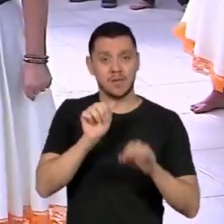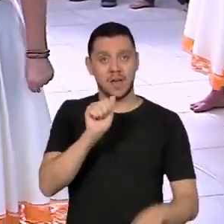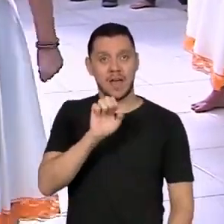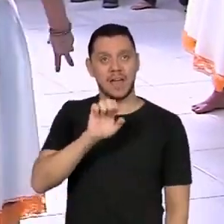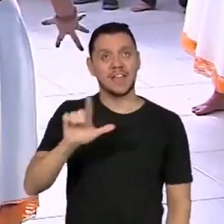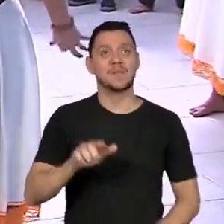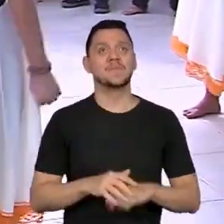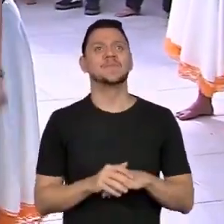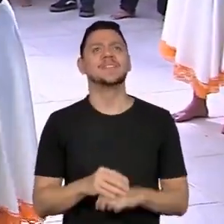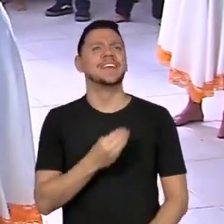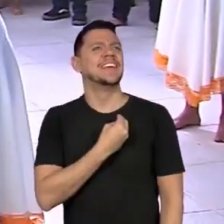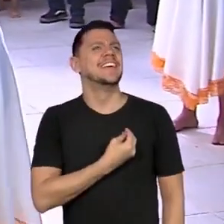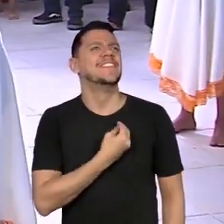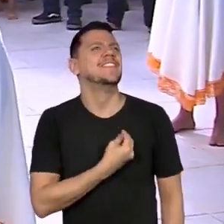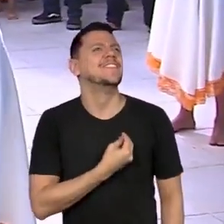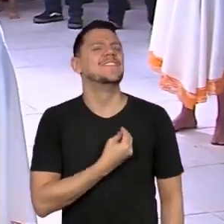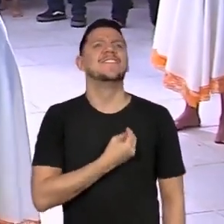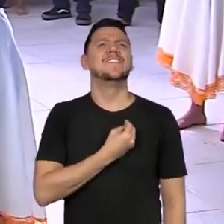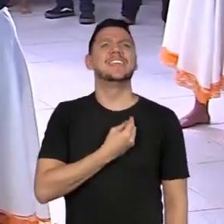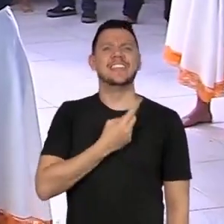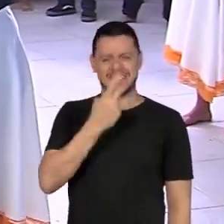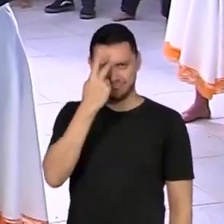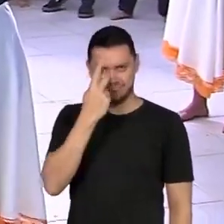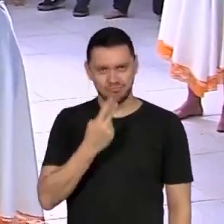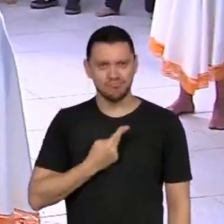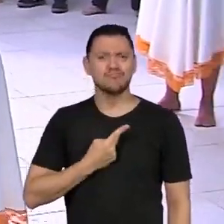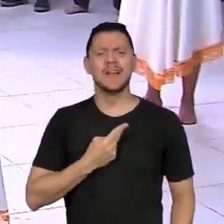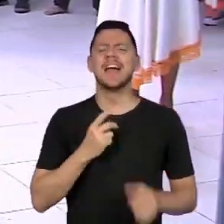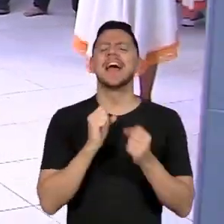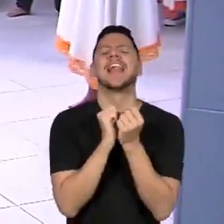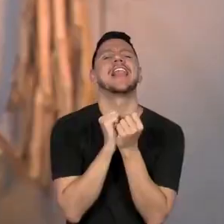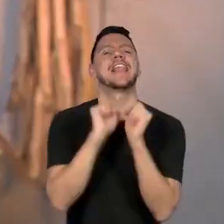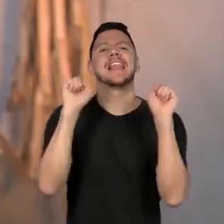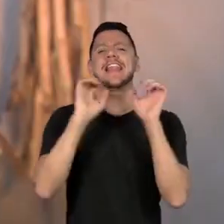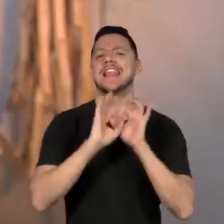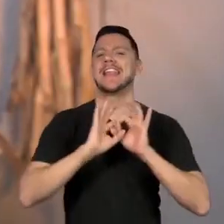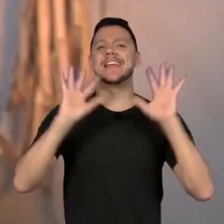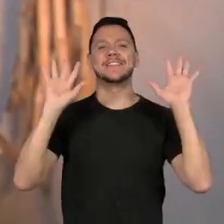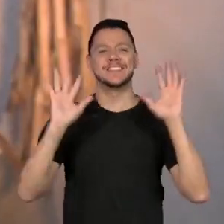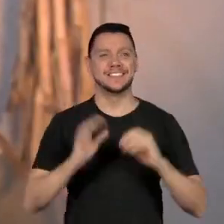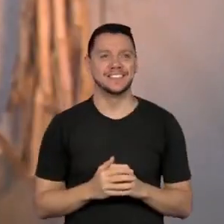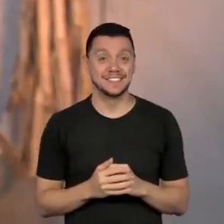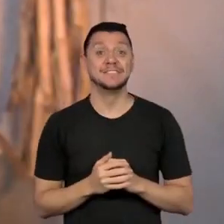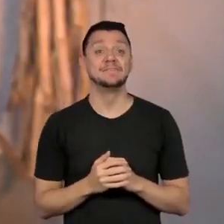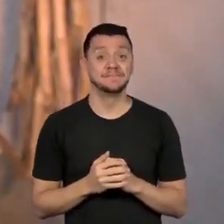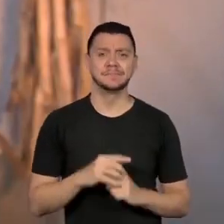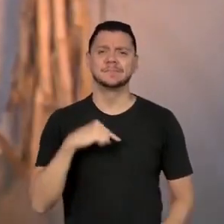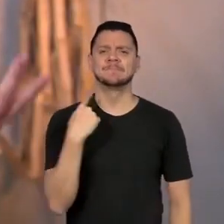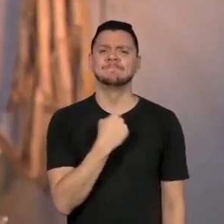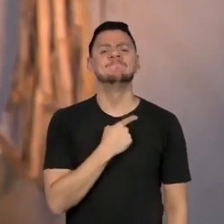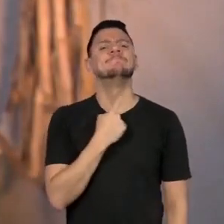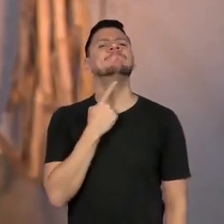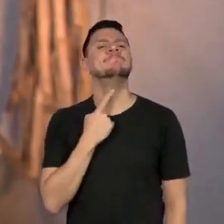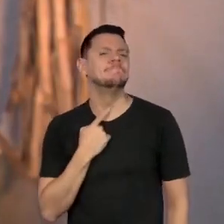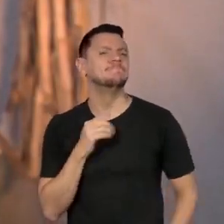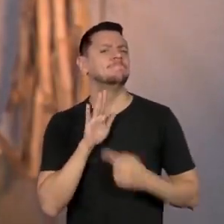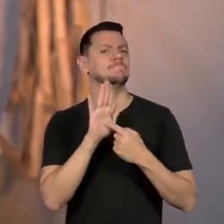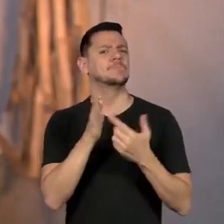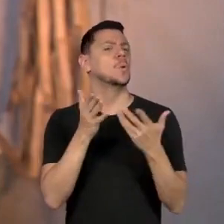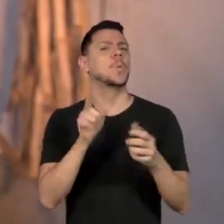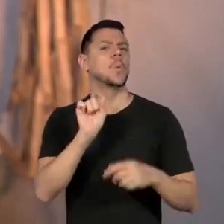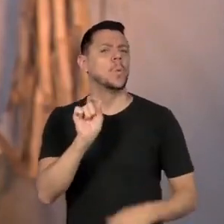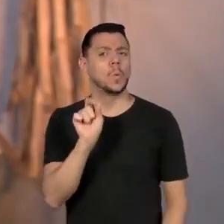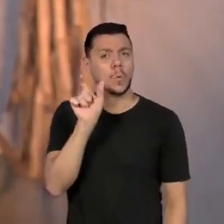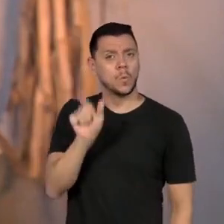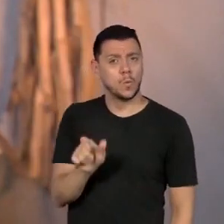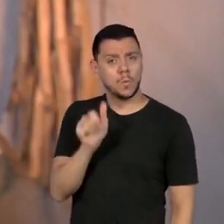liberdade! O eco da vida, liberdade! A gente queria muito trazer isso, que a Conceição Evaristo, nas suas poesias